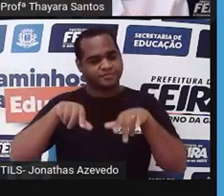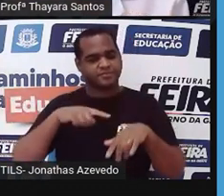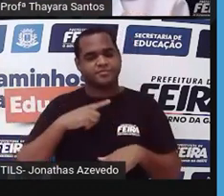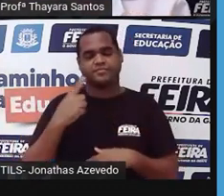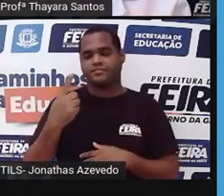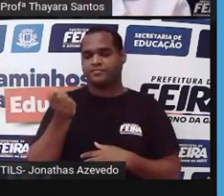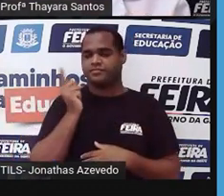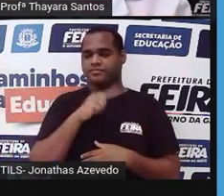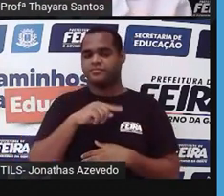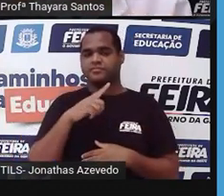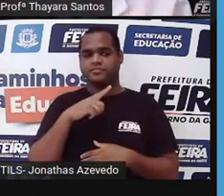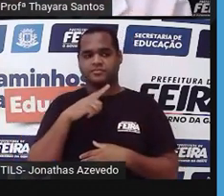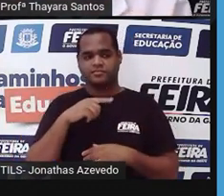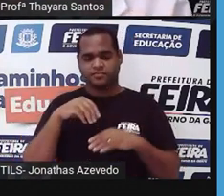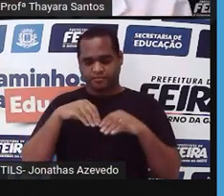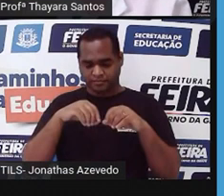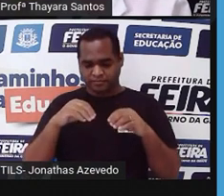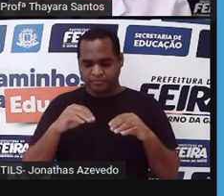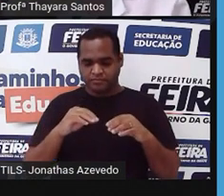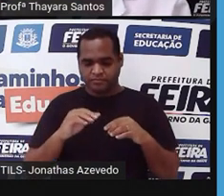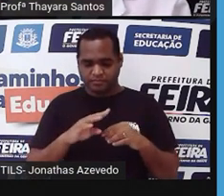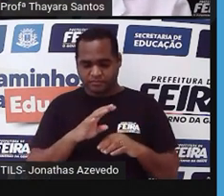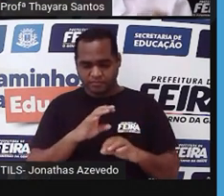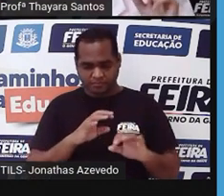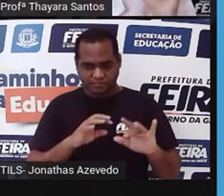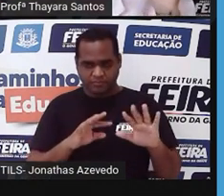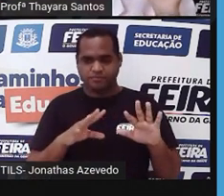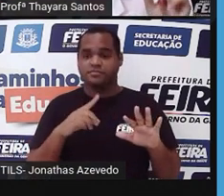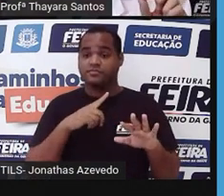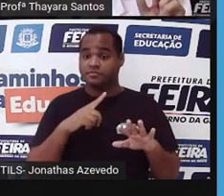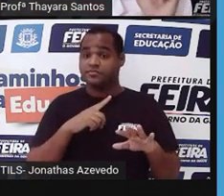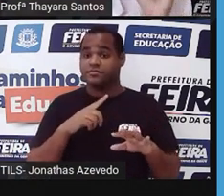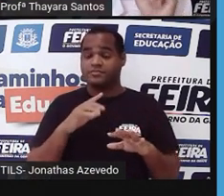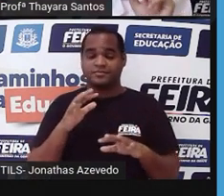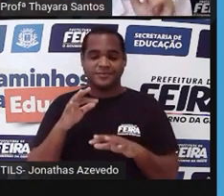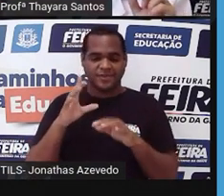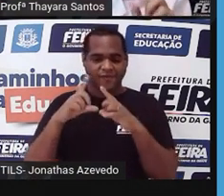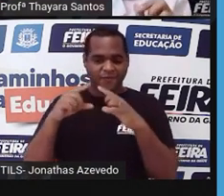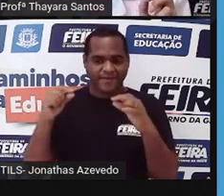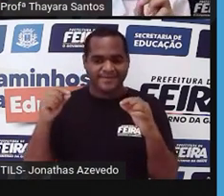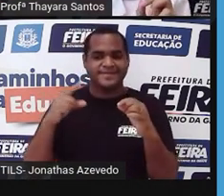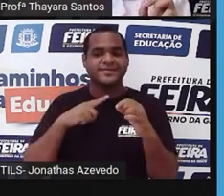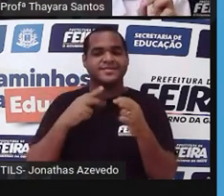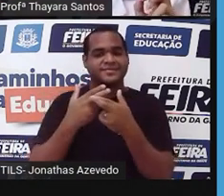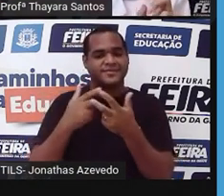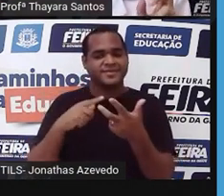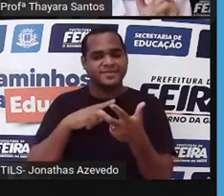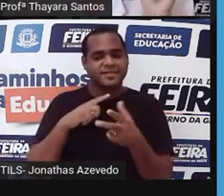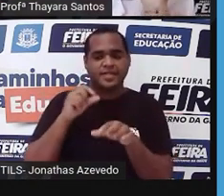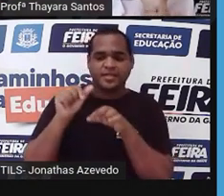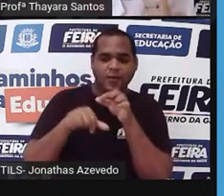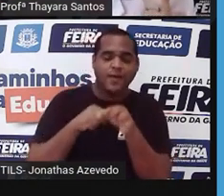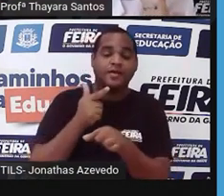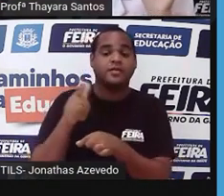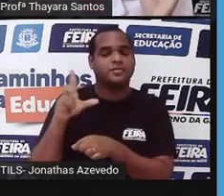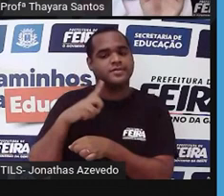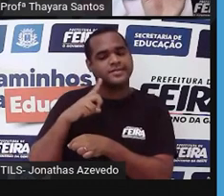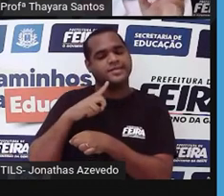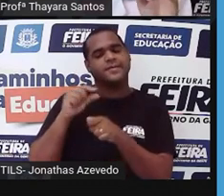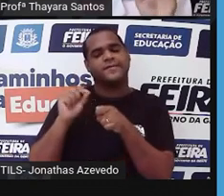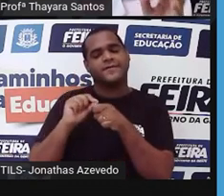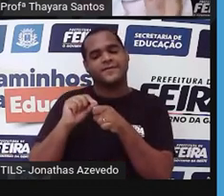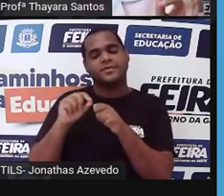a água da raiz até a folha e o outro vai levar os produtos da fotossíntese. Então quando ela faz a